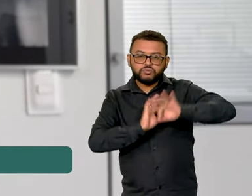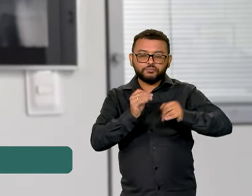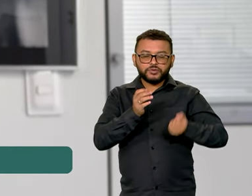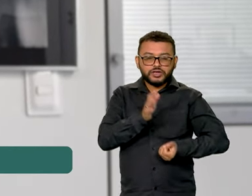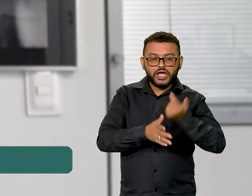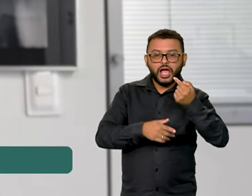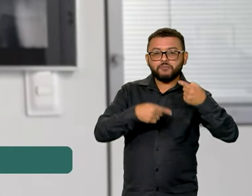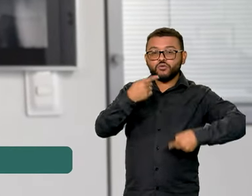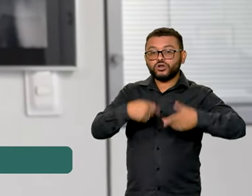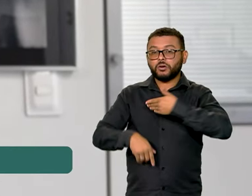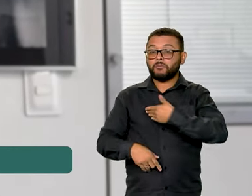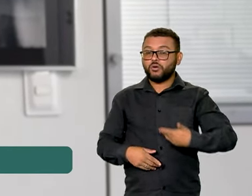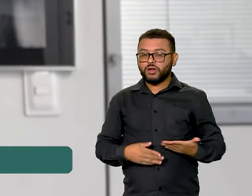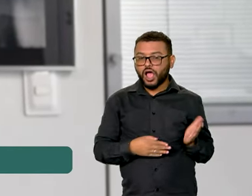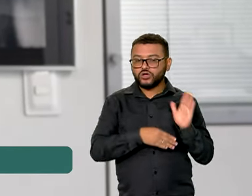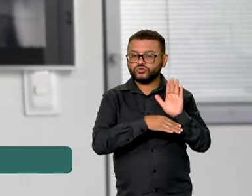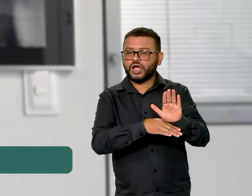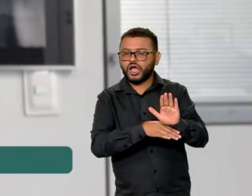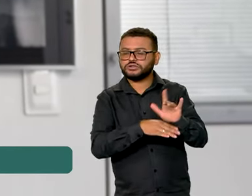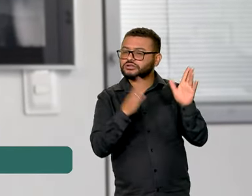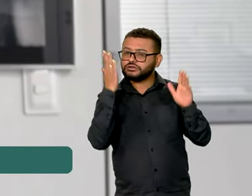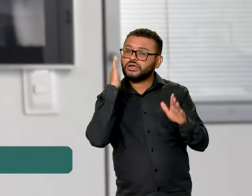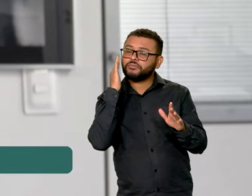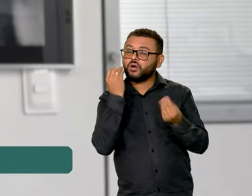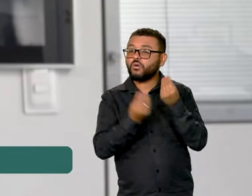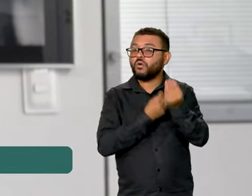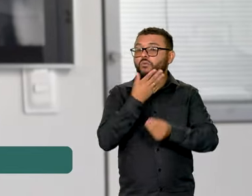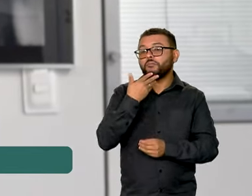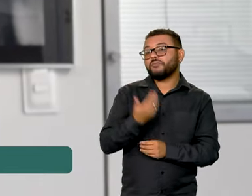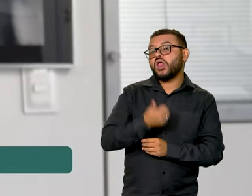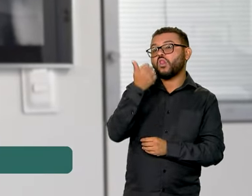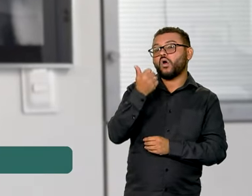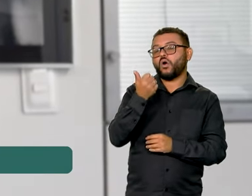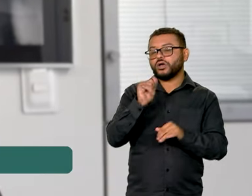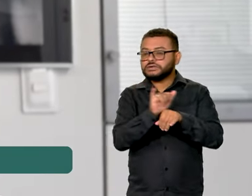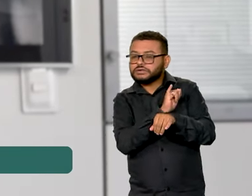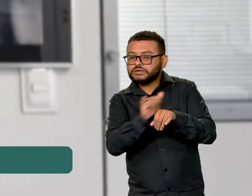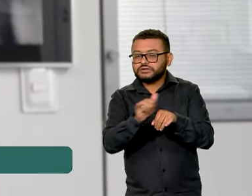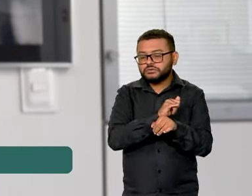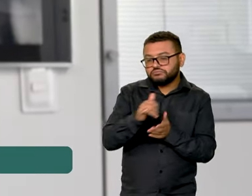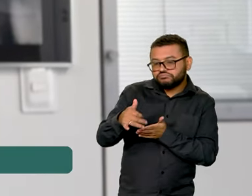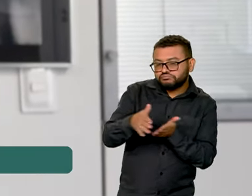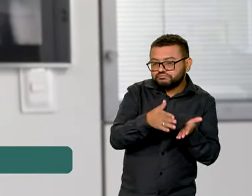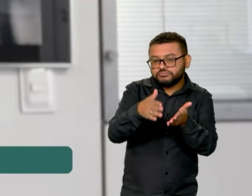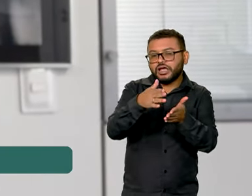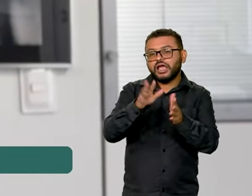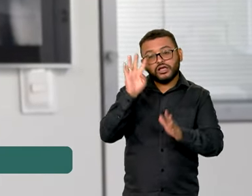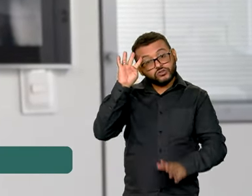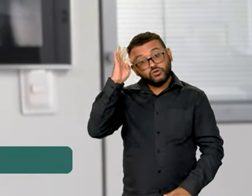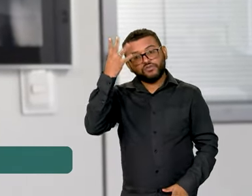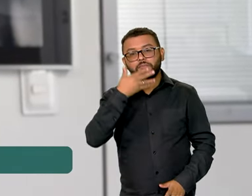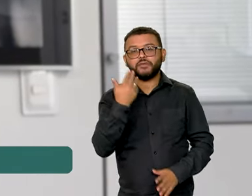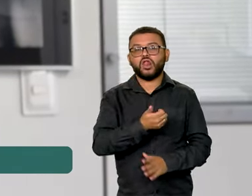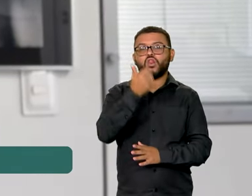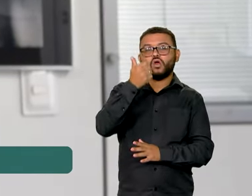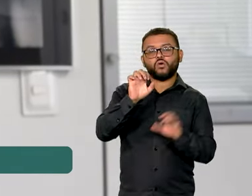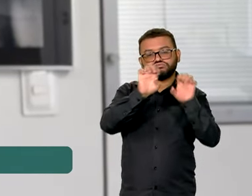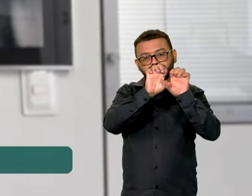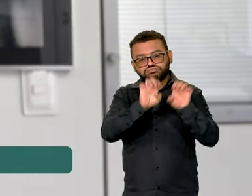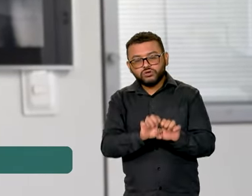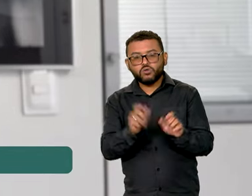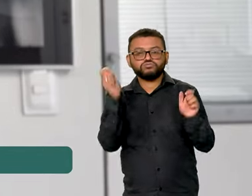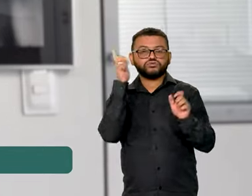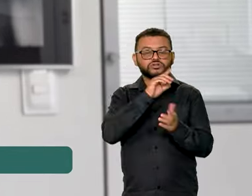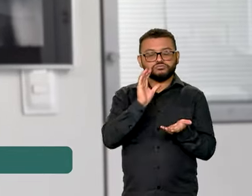políticas públicas no sentido de entender qual que é a melhor forma de conduzir o processo de melhorar a estrutura